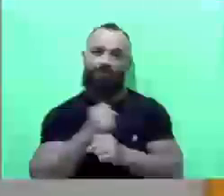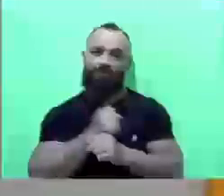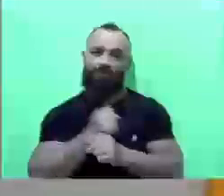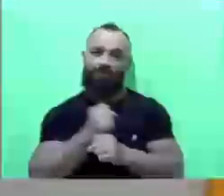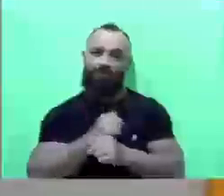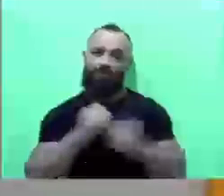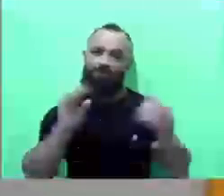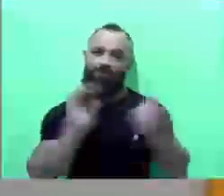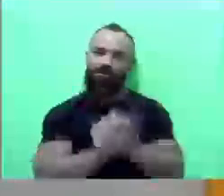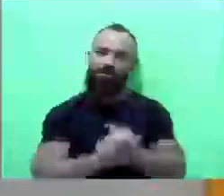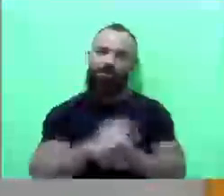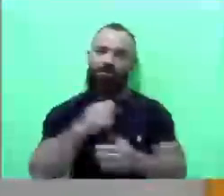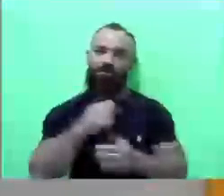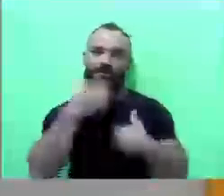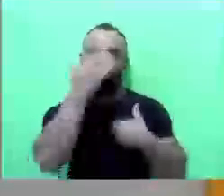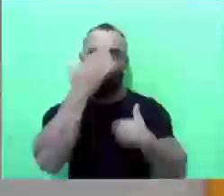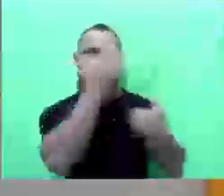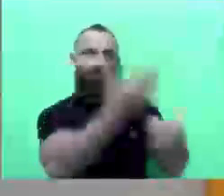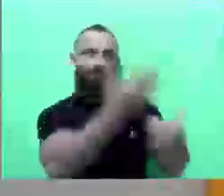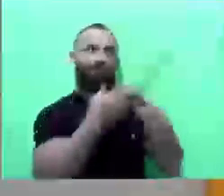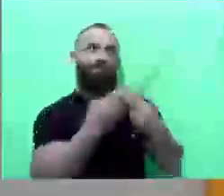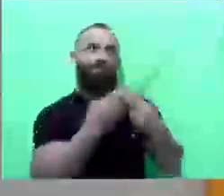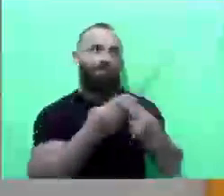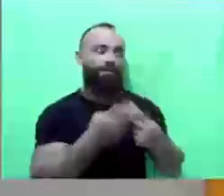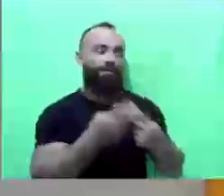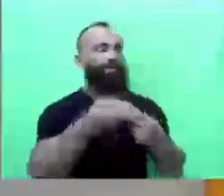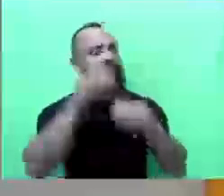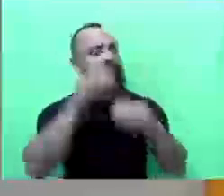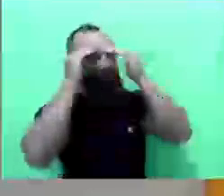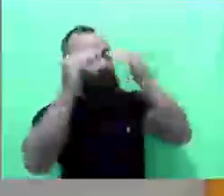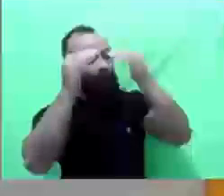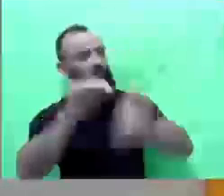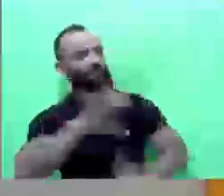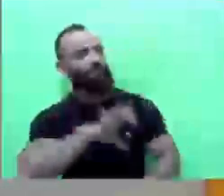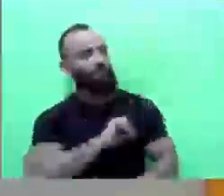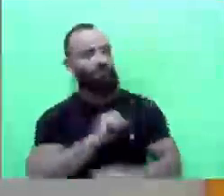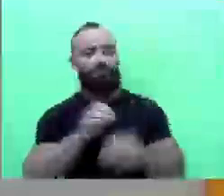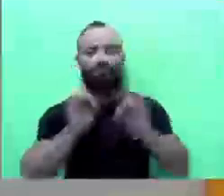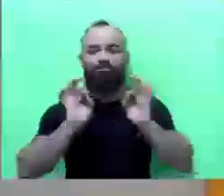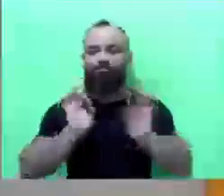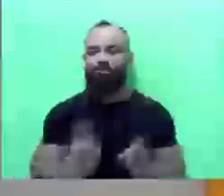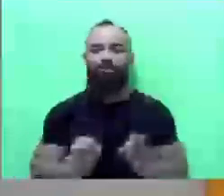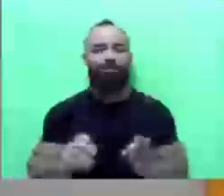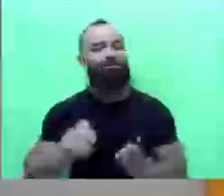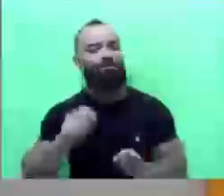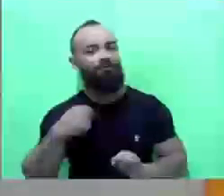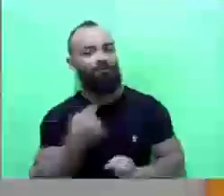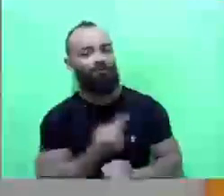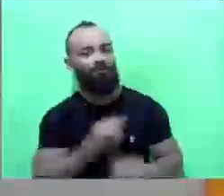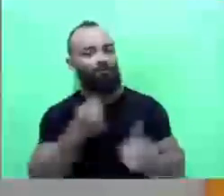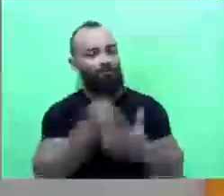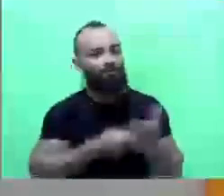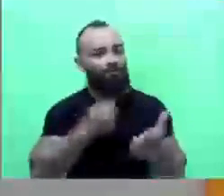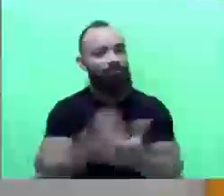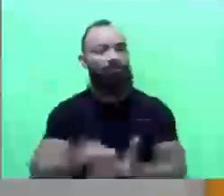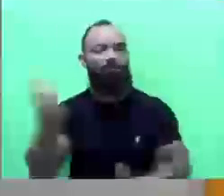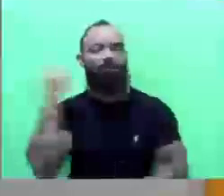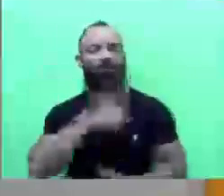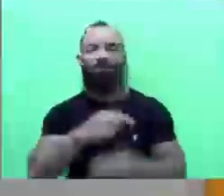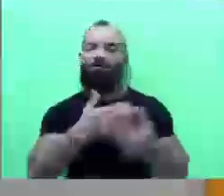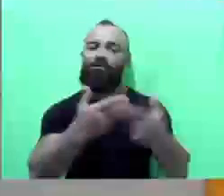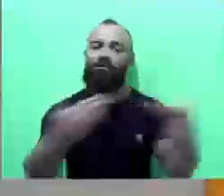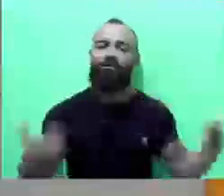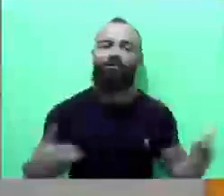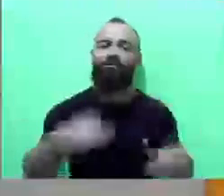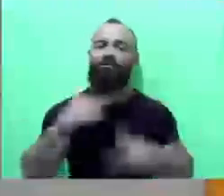pelo amor, pela parceria, pelo respeito. E, com toda a certeza, a gente junto vai conquistar muitas coisas trabalhando,